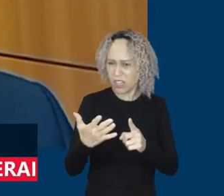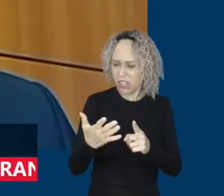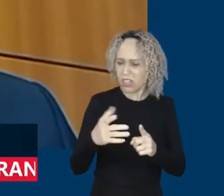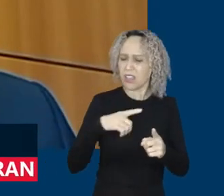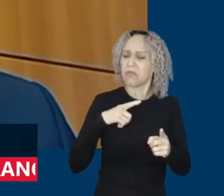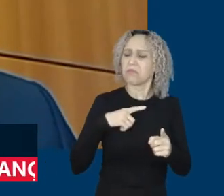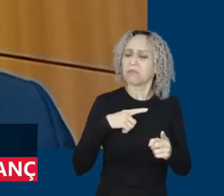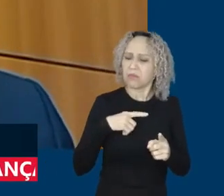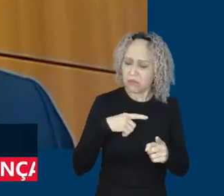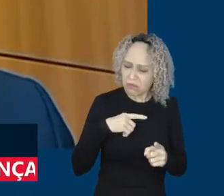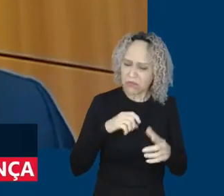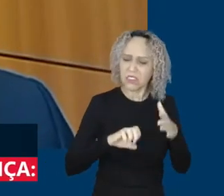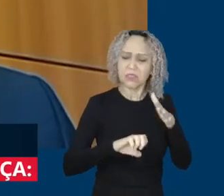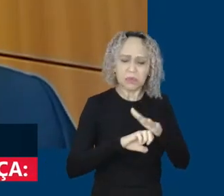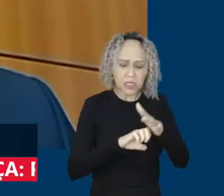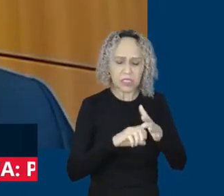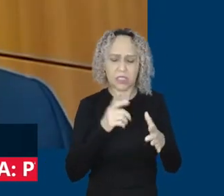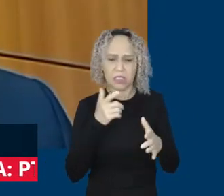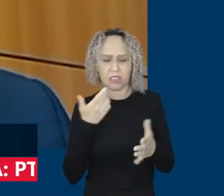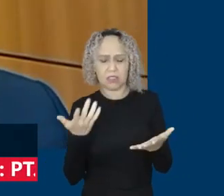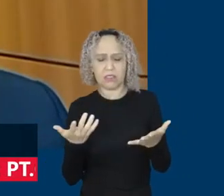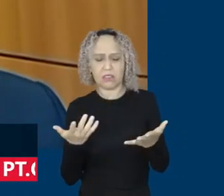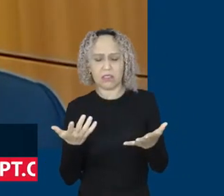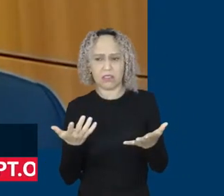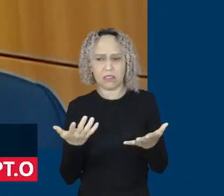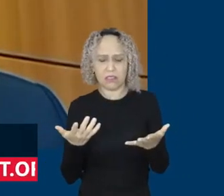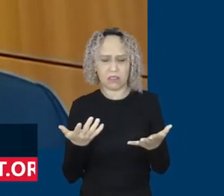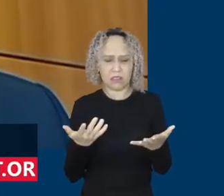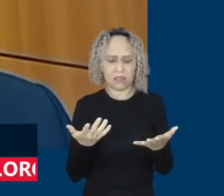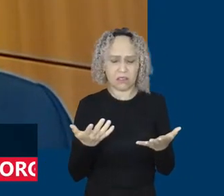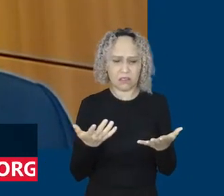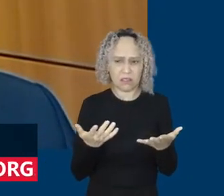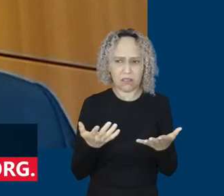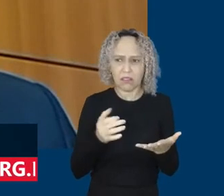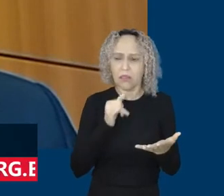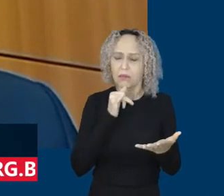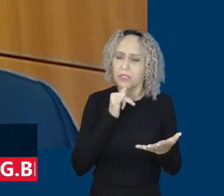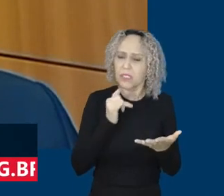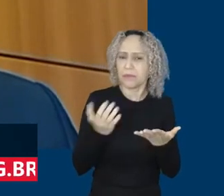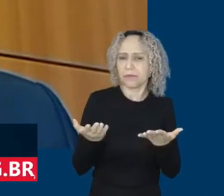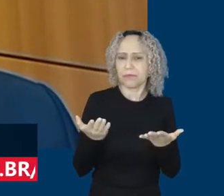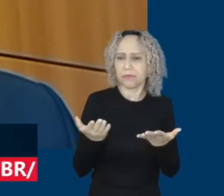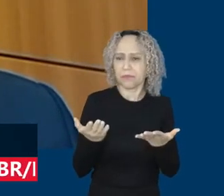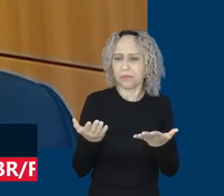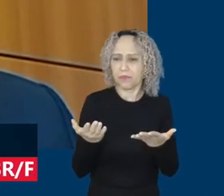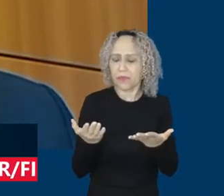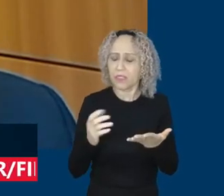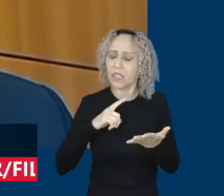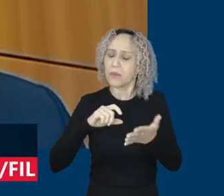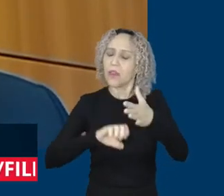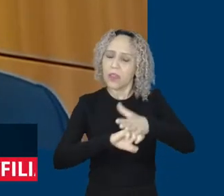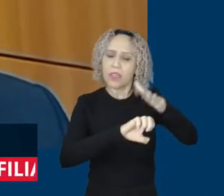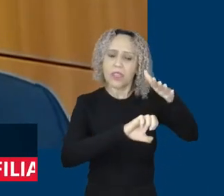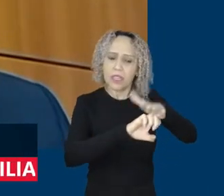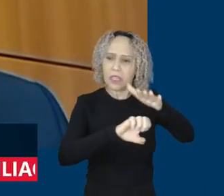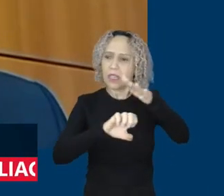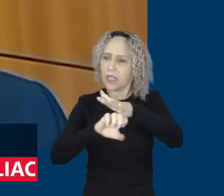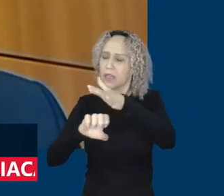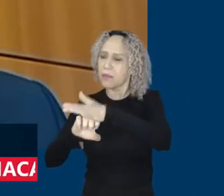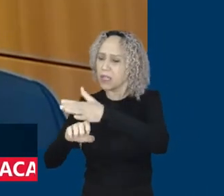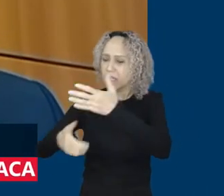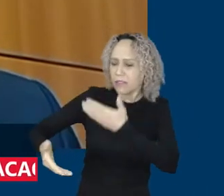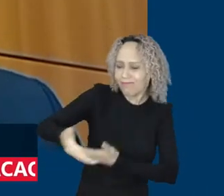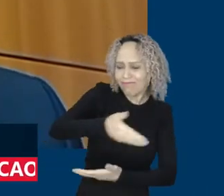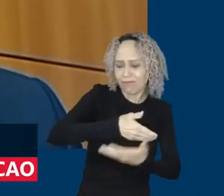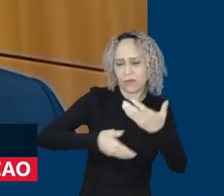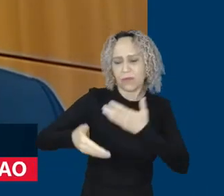fiscal para serem de tecnologias, nós temos empresas que se dizem de logística, nós temos empresas que se dizem de intermediação